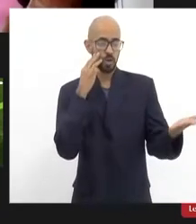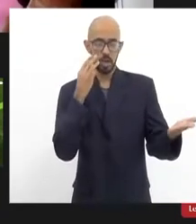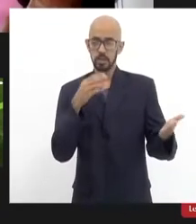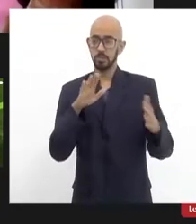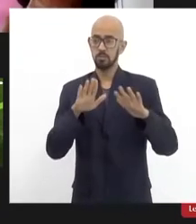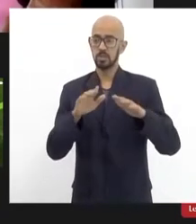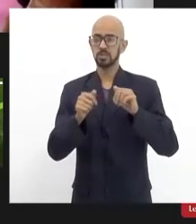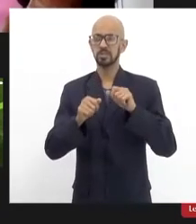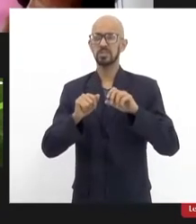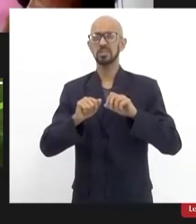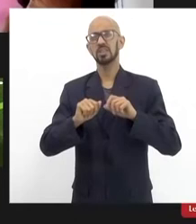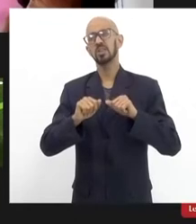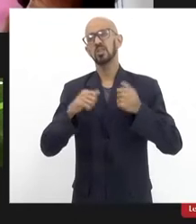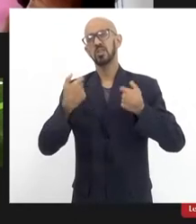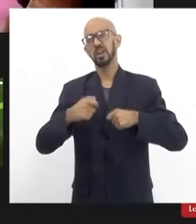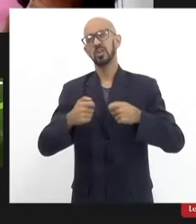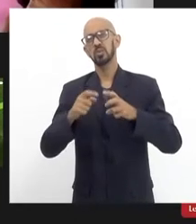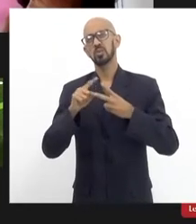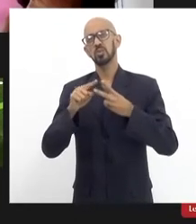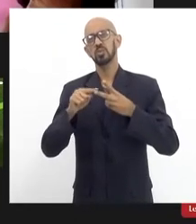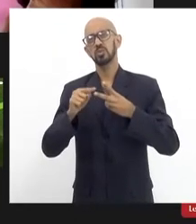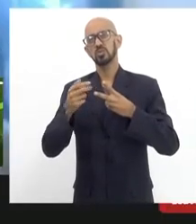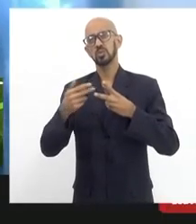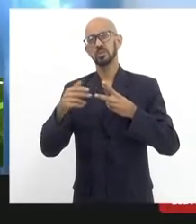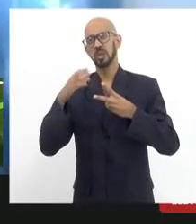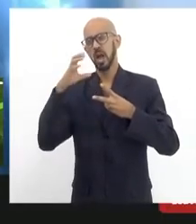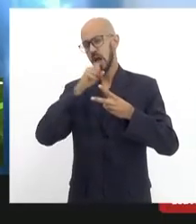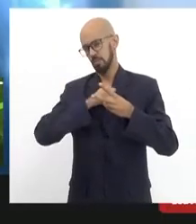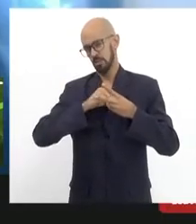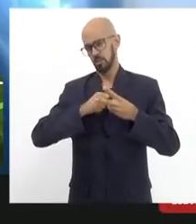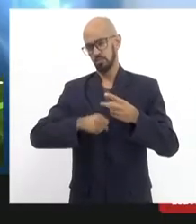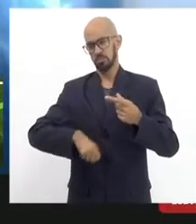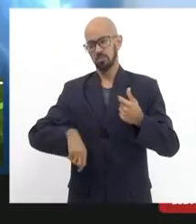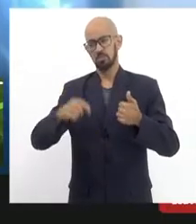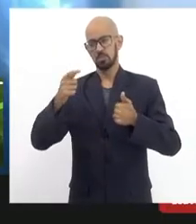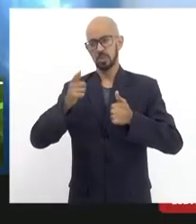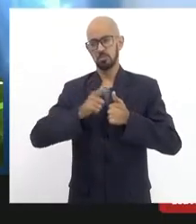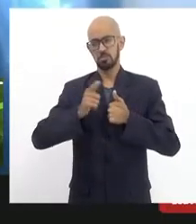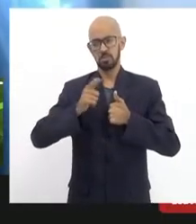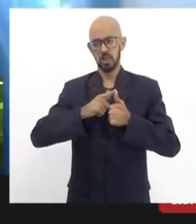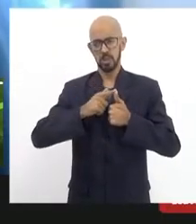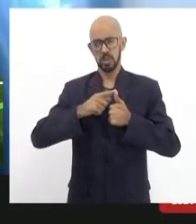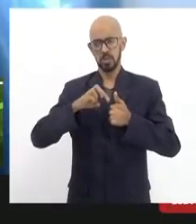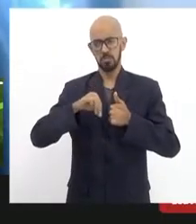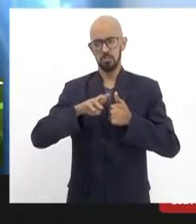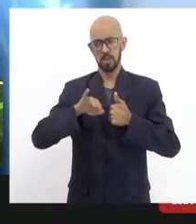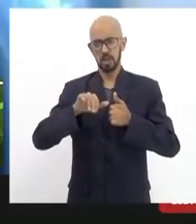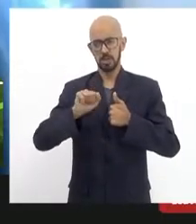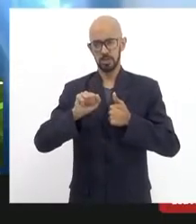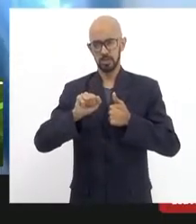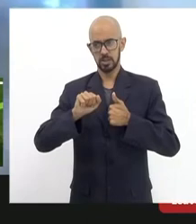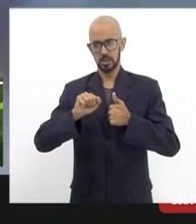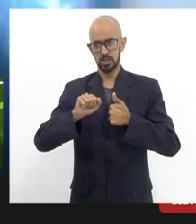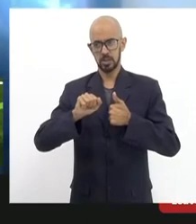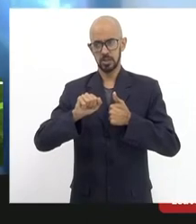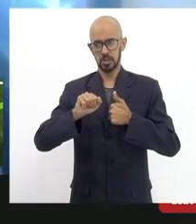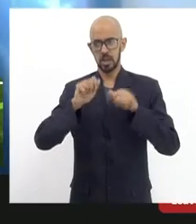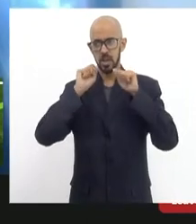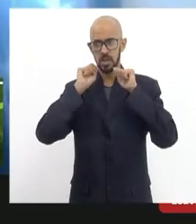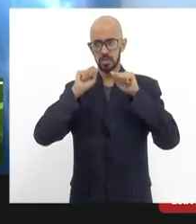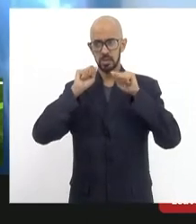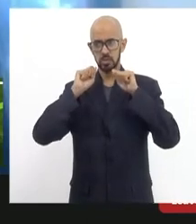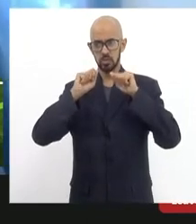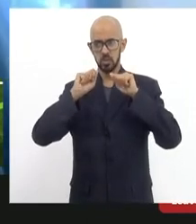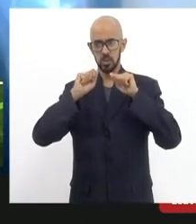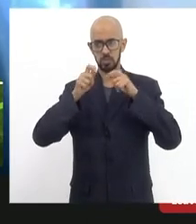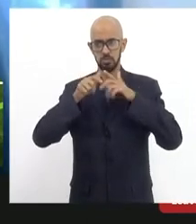antes disso eu quero fazer duas observações super rápidas a primeira a Márcia da nossa equipe do mandato pesquisando